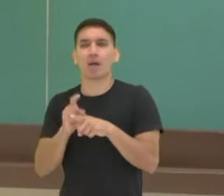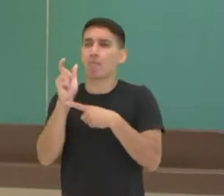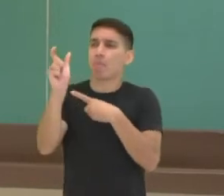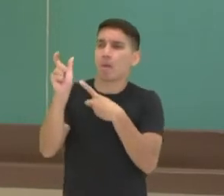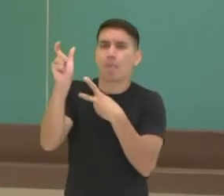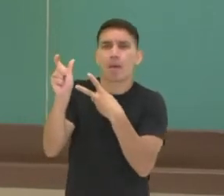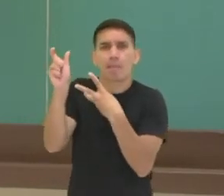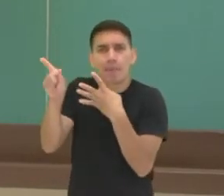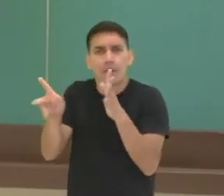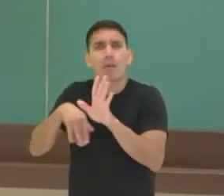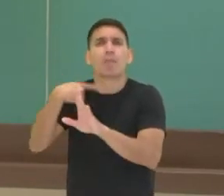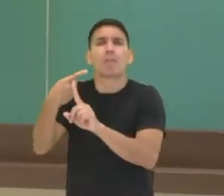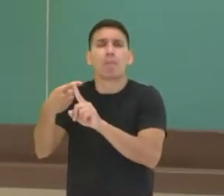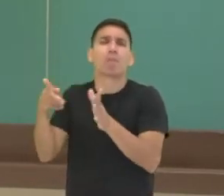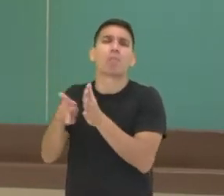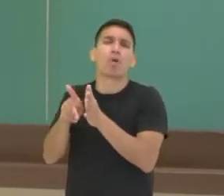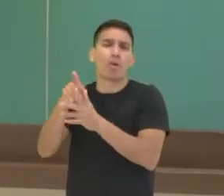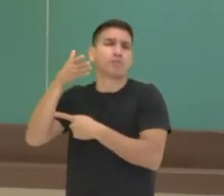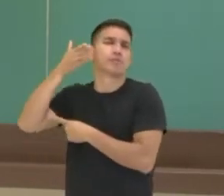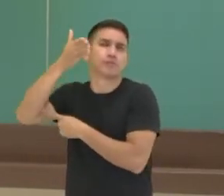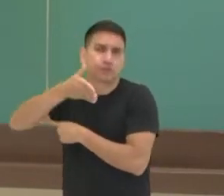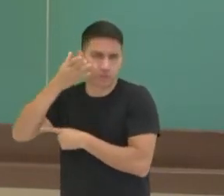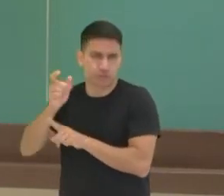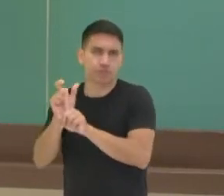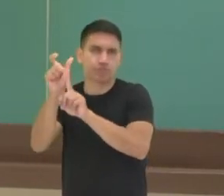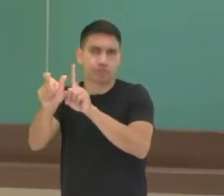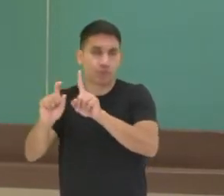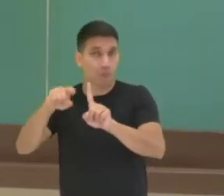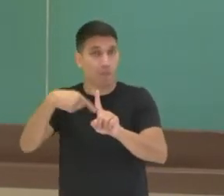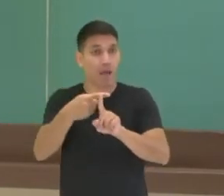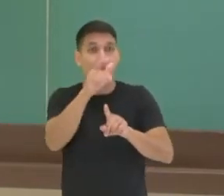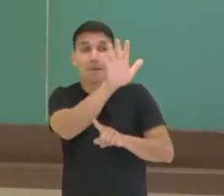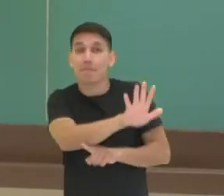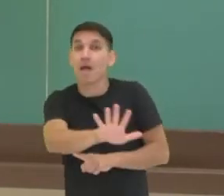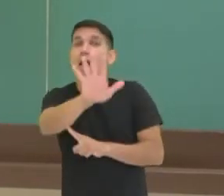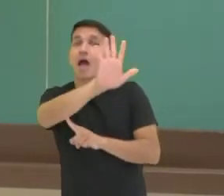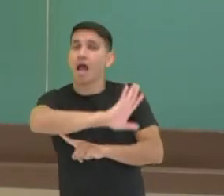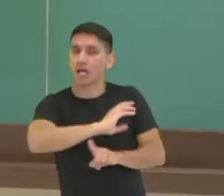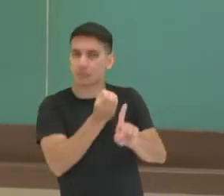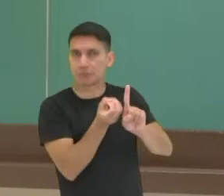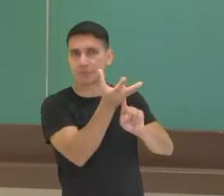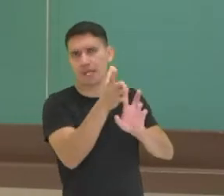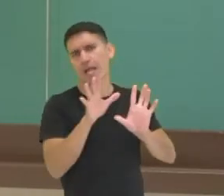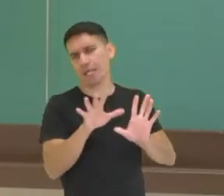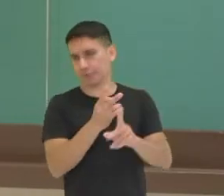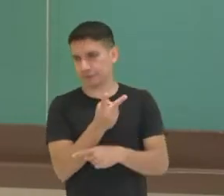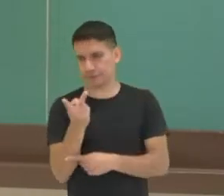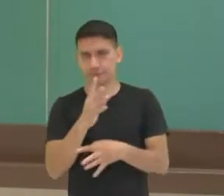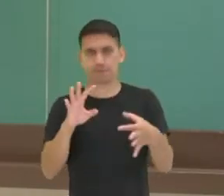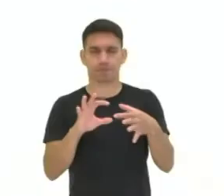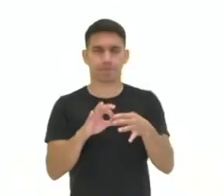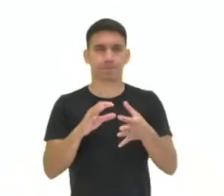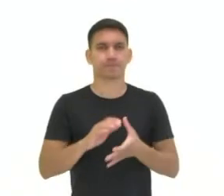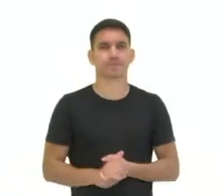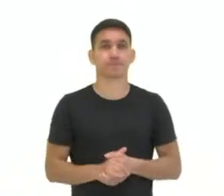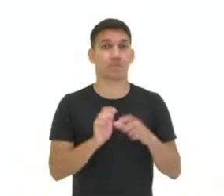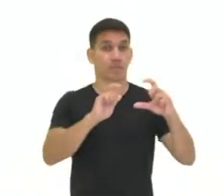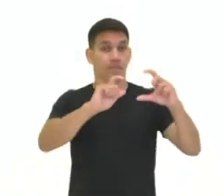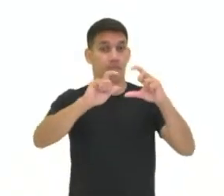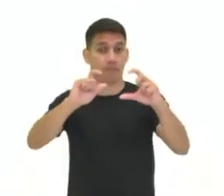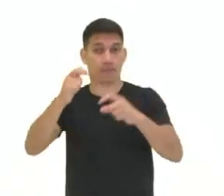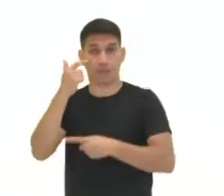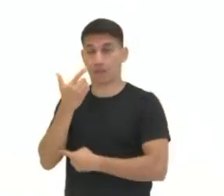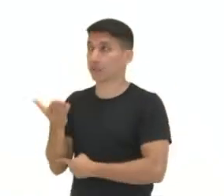e as imagens que constituem o discurso não verbal. Então é um pouco disso que vamos tratar. Vejam, as tirinhas, elas